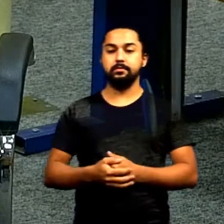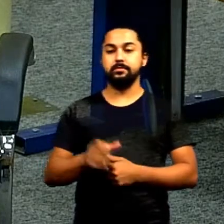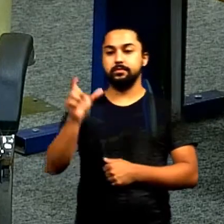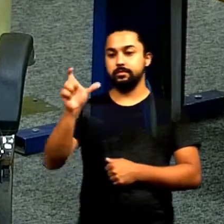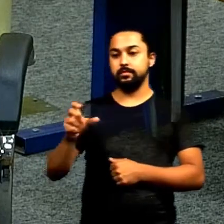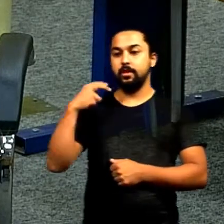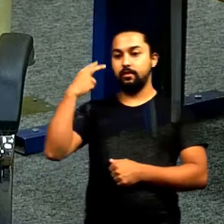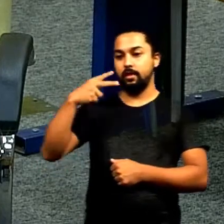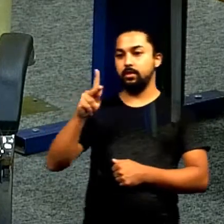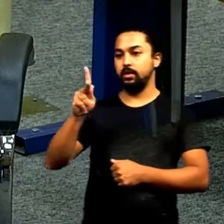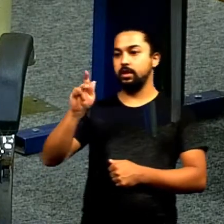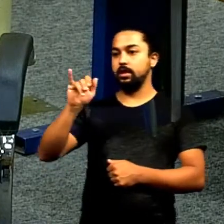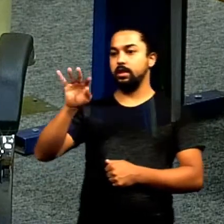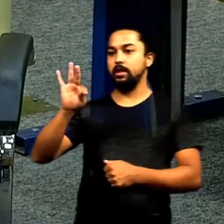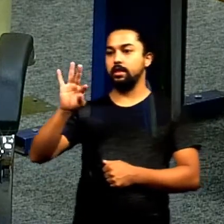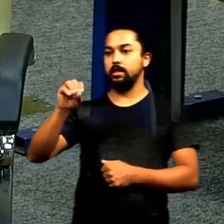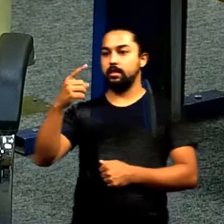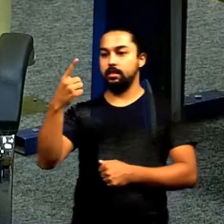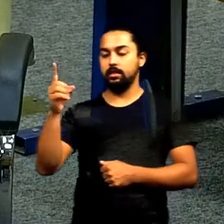do vereador Quitão